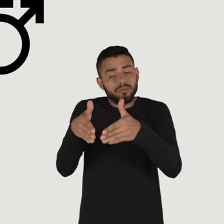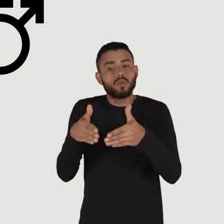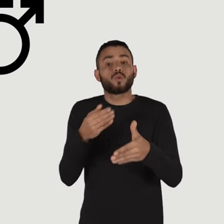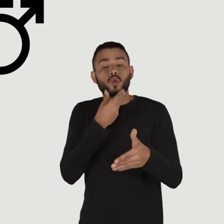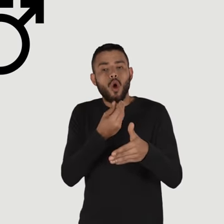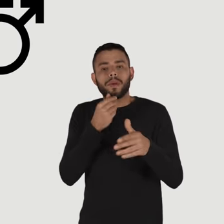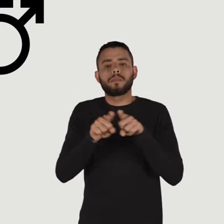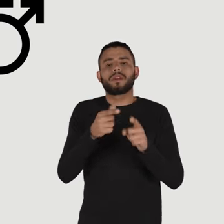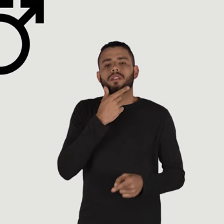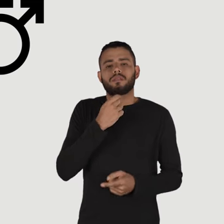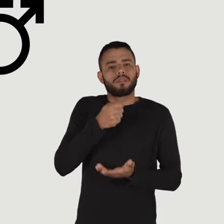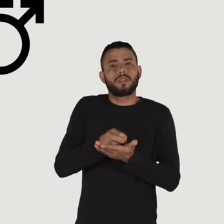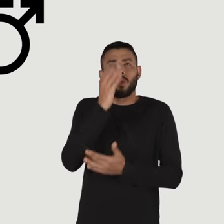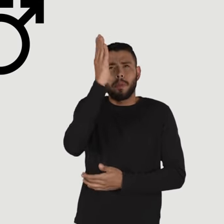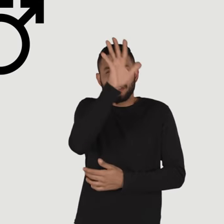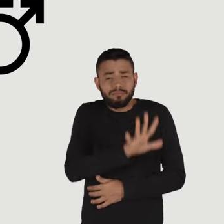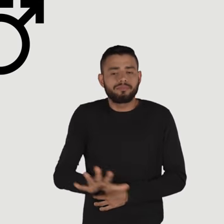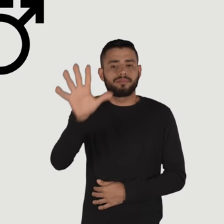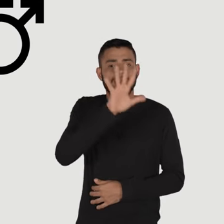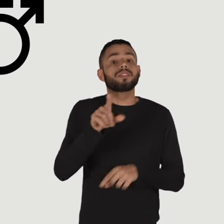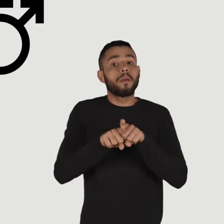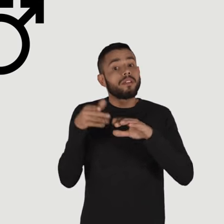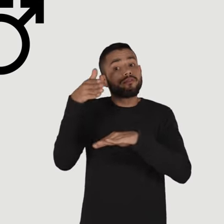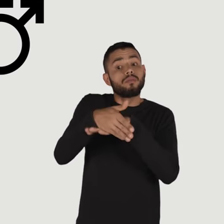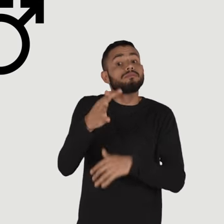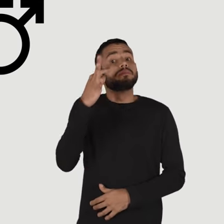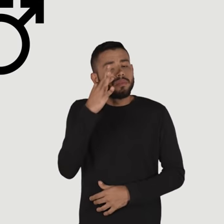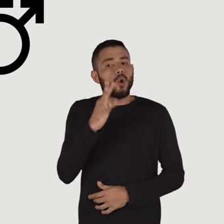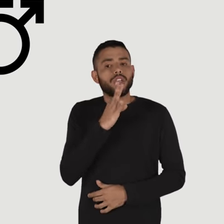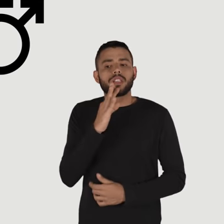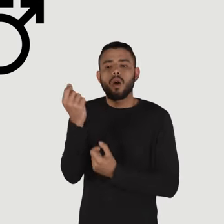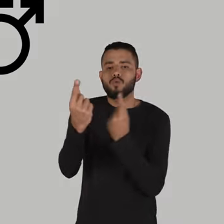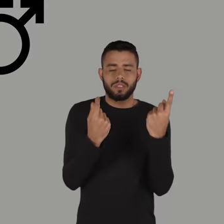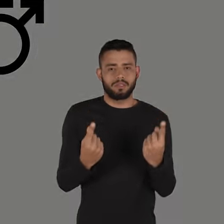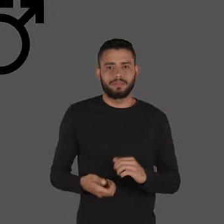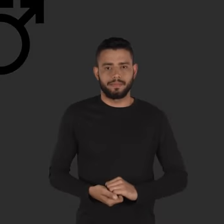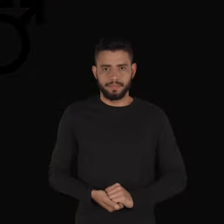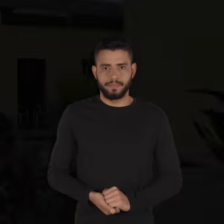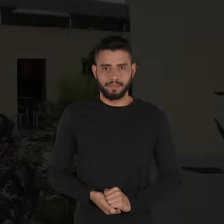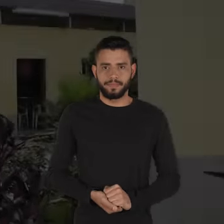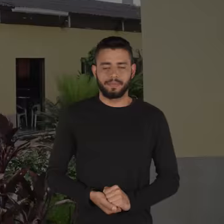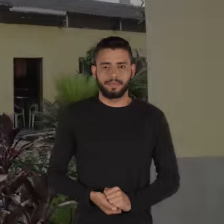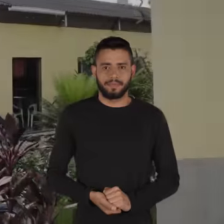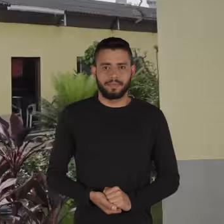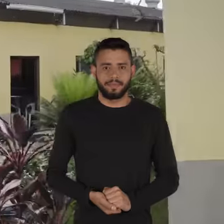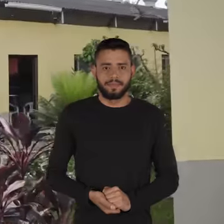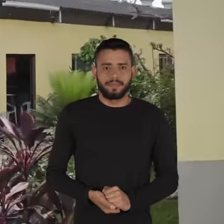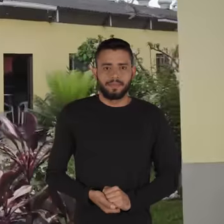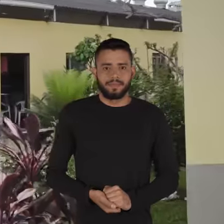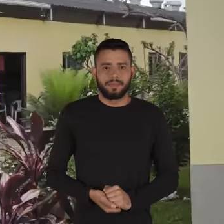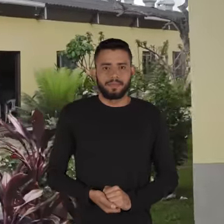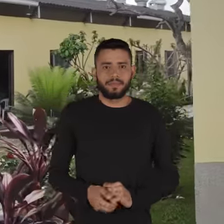homens e as masculinidades de norte a sul do Brasil. E vamos pessoalmente conhecer algumas delas. Letreiro, primeiro encontro